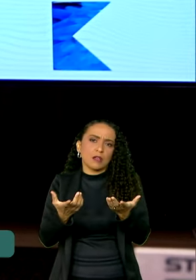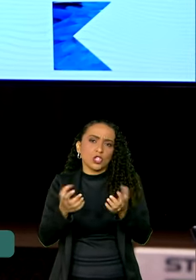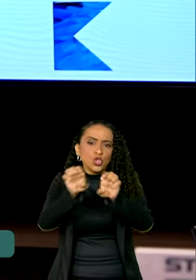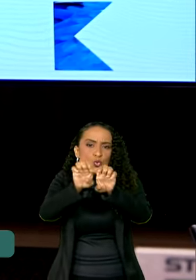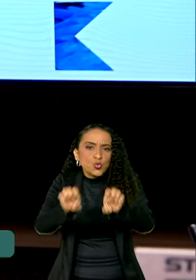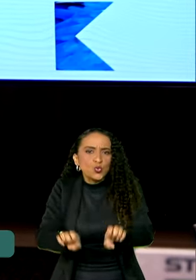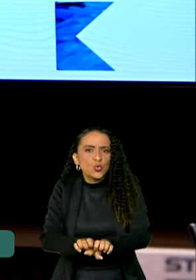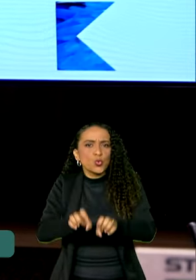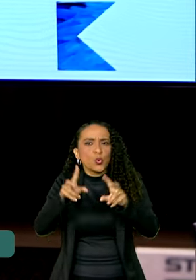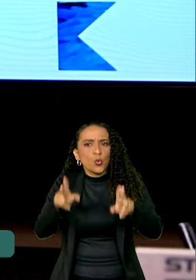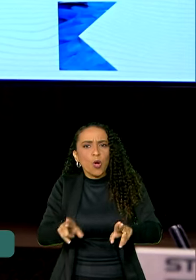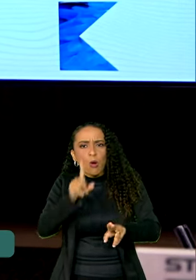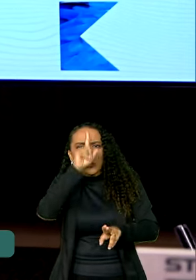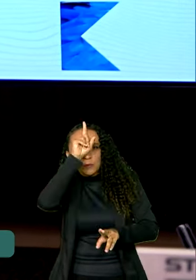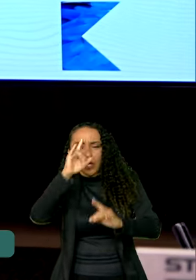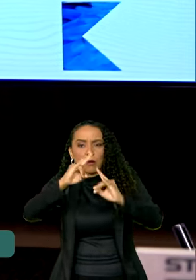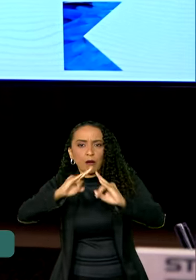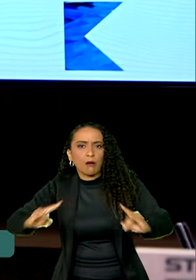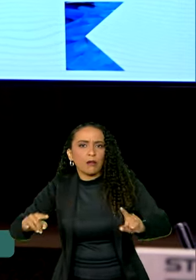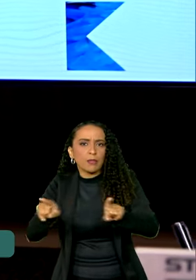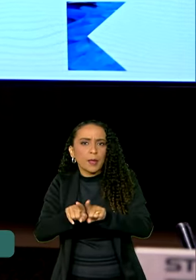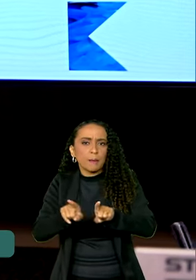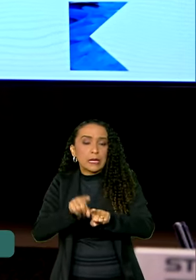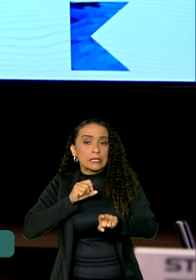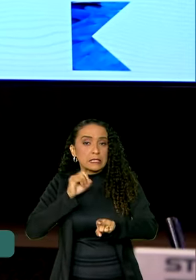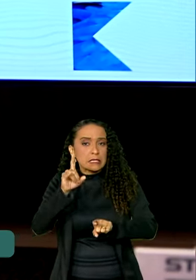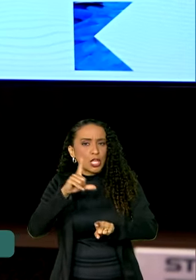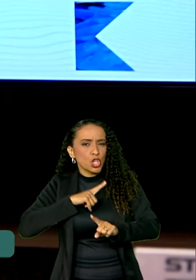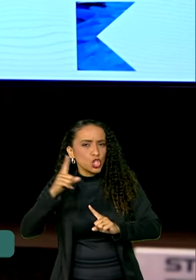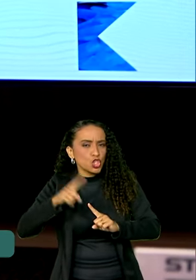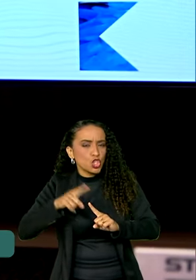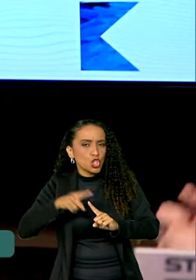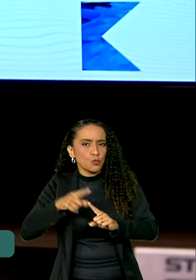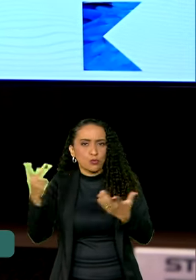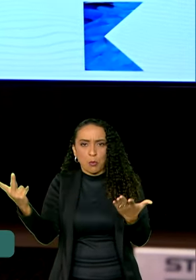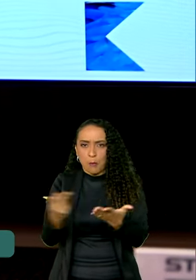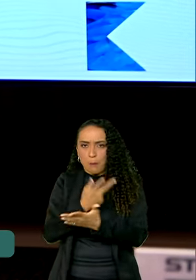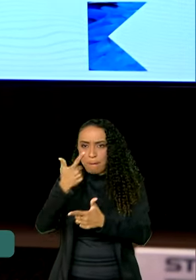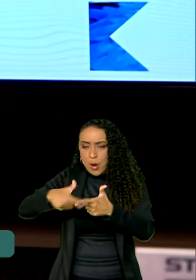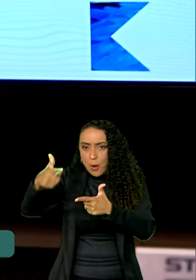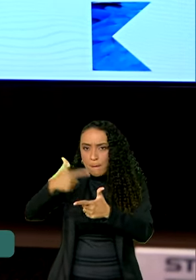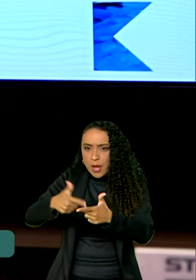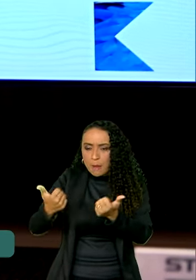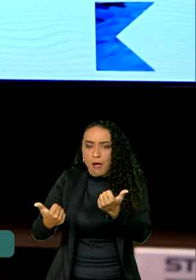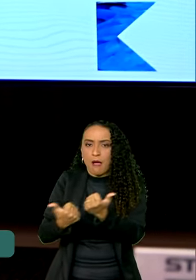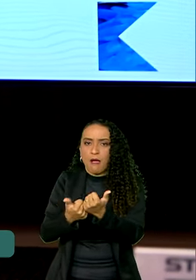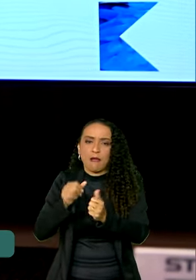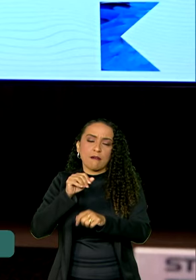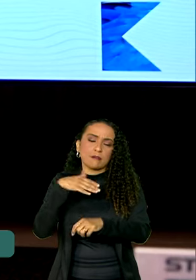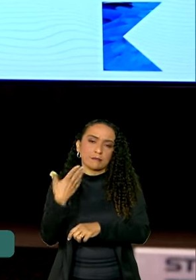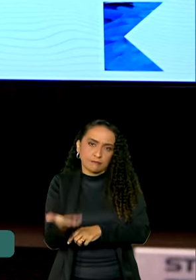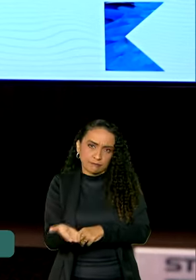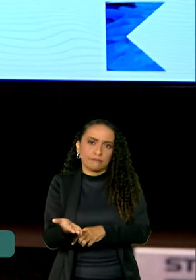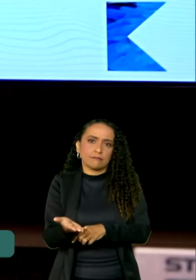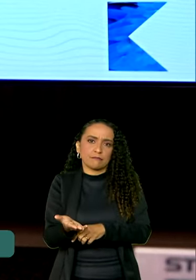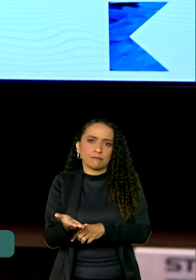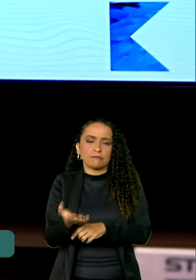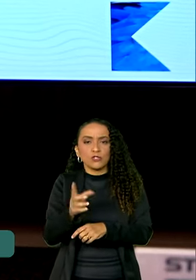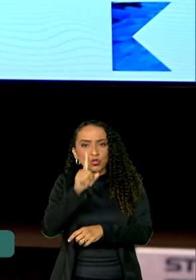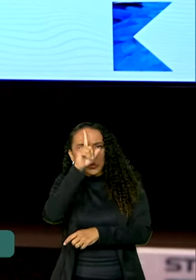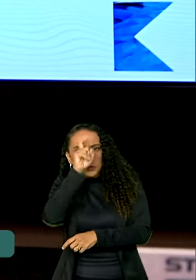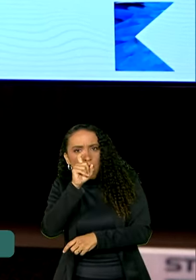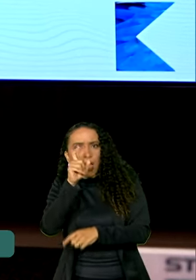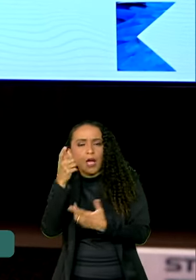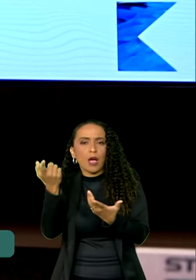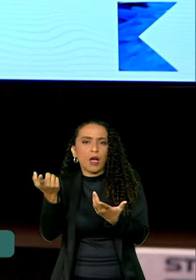estruturas, como hospitais de campanha, quando há esse tipo de crise de assistência ambulatorial,